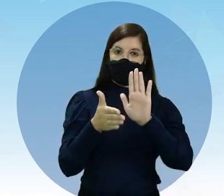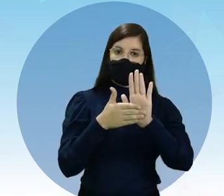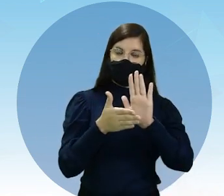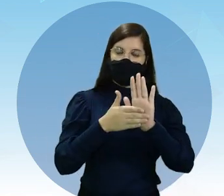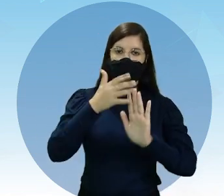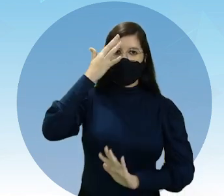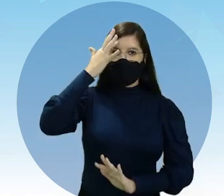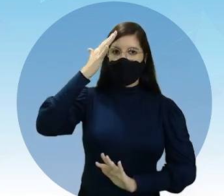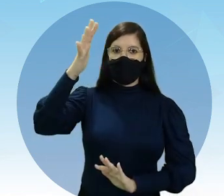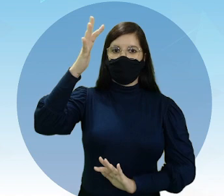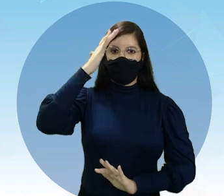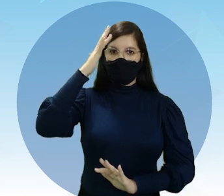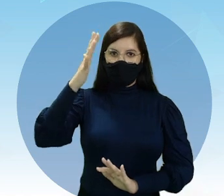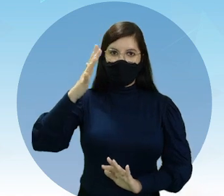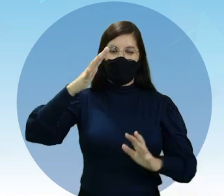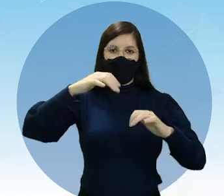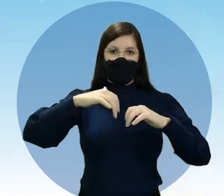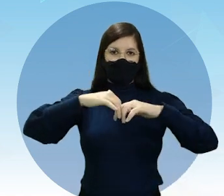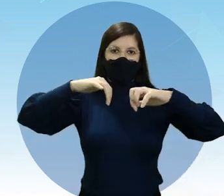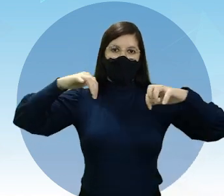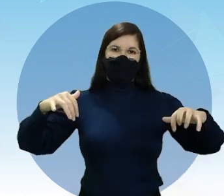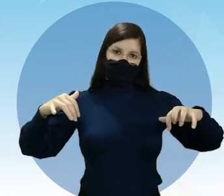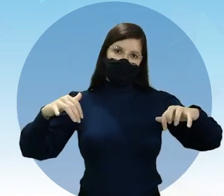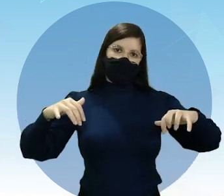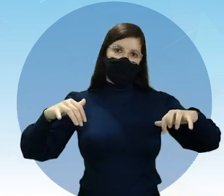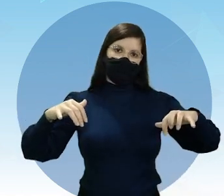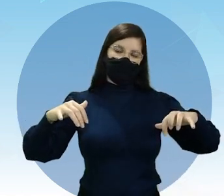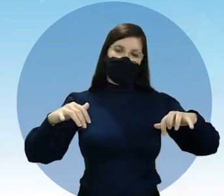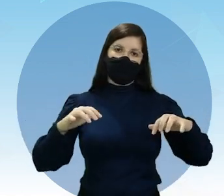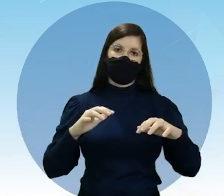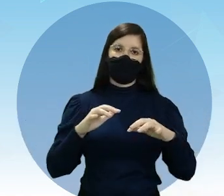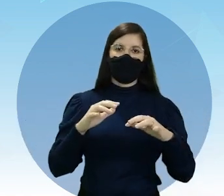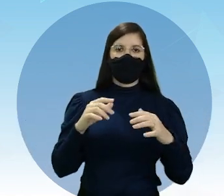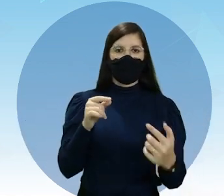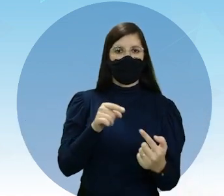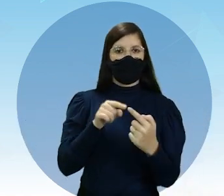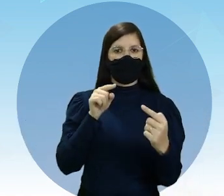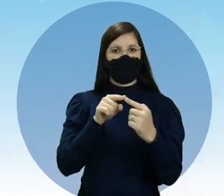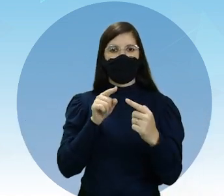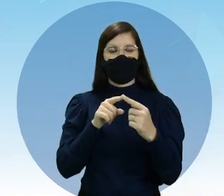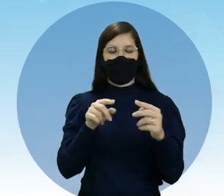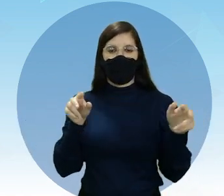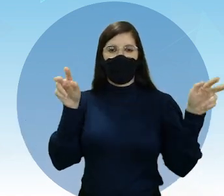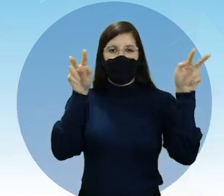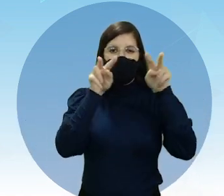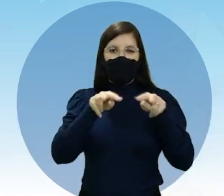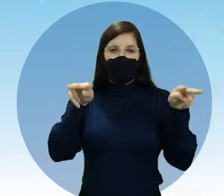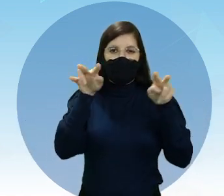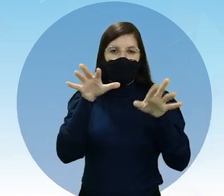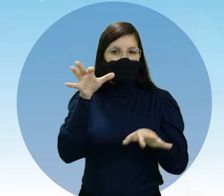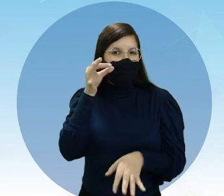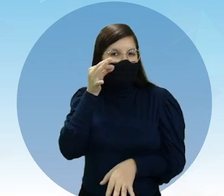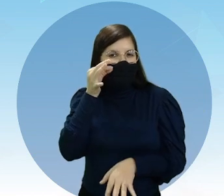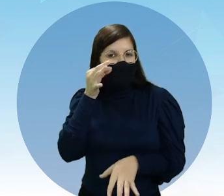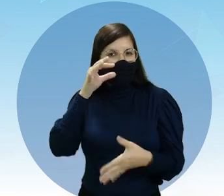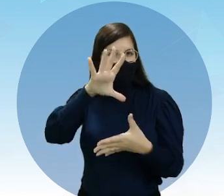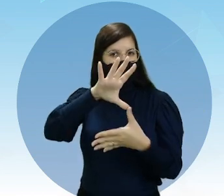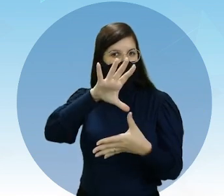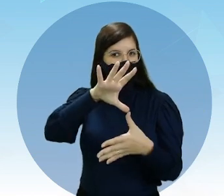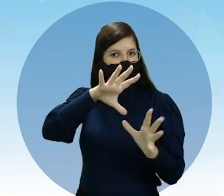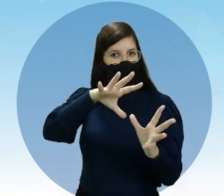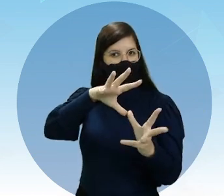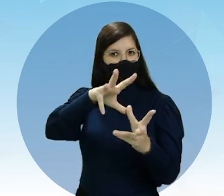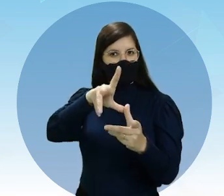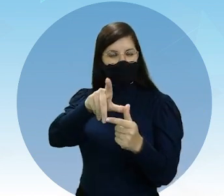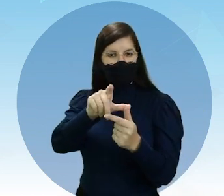teoria da deriva continental, que, baseada na observação do mapa mundo, as